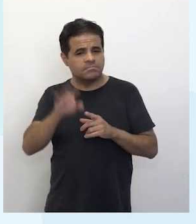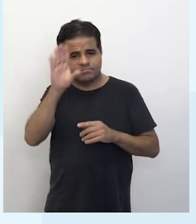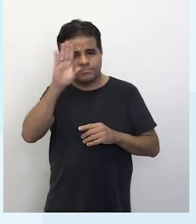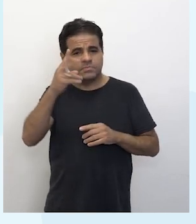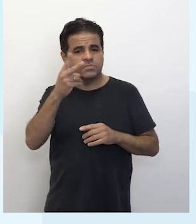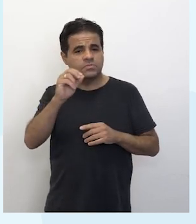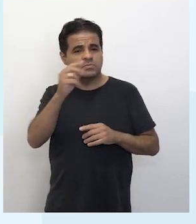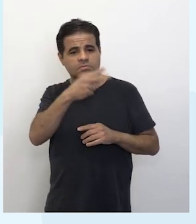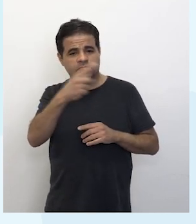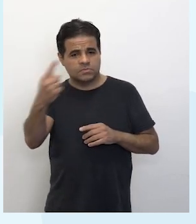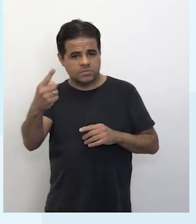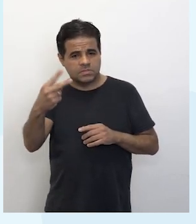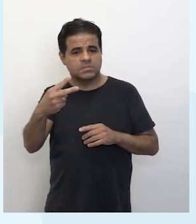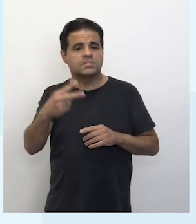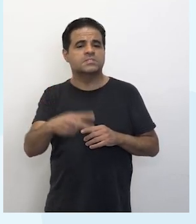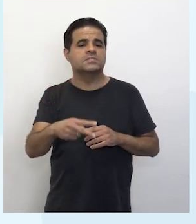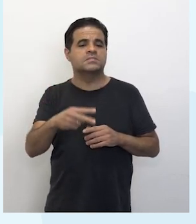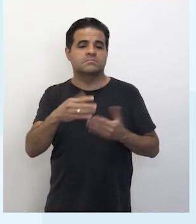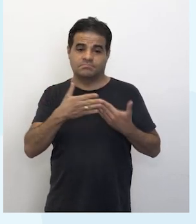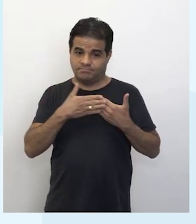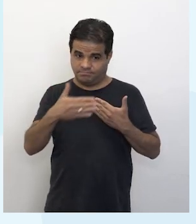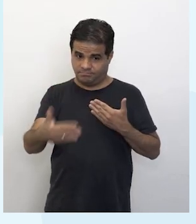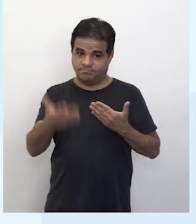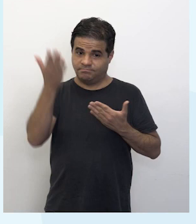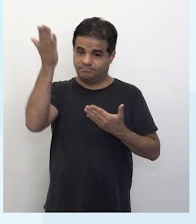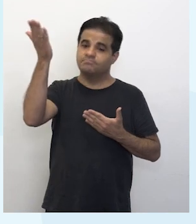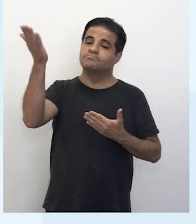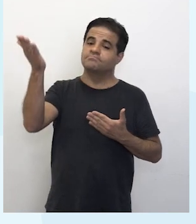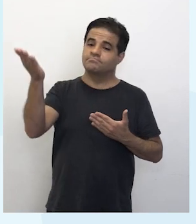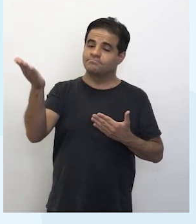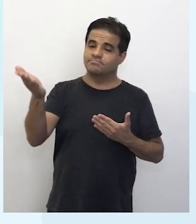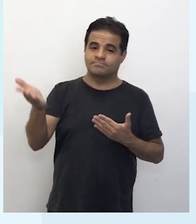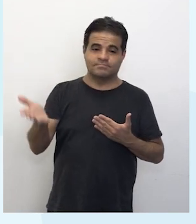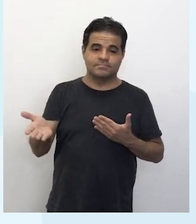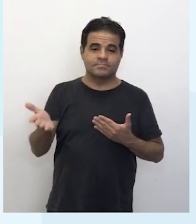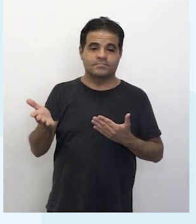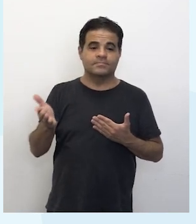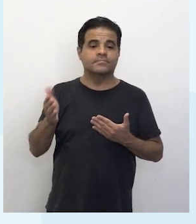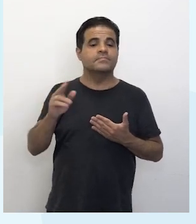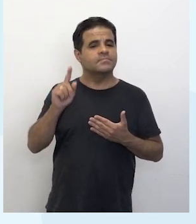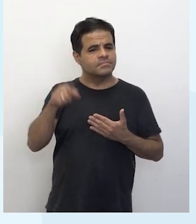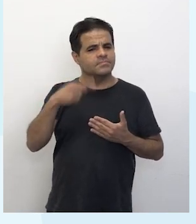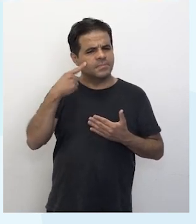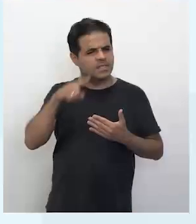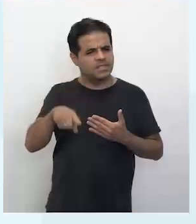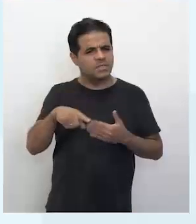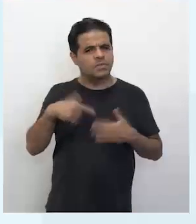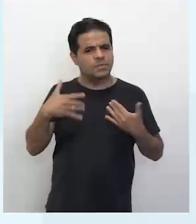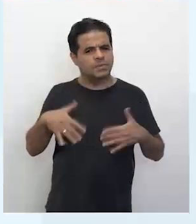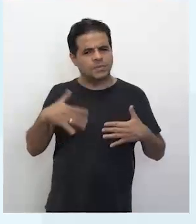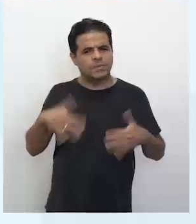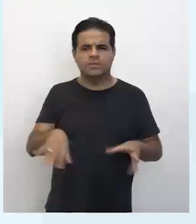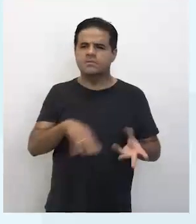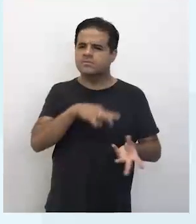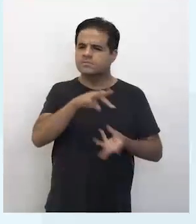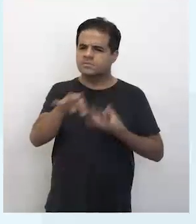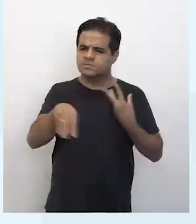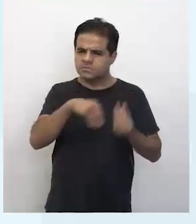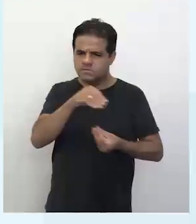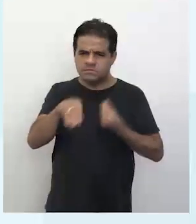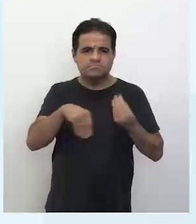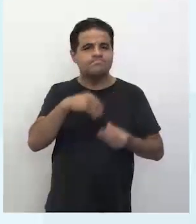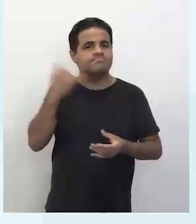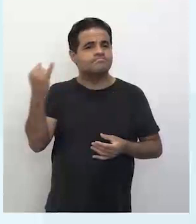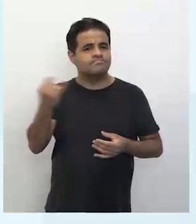2018, venezuelanos, haitianos, colombianos, bolivianos e uruguaios. Vejam, essa mistura toda, ela é